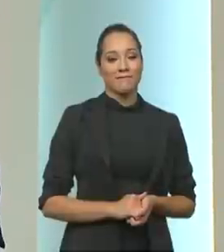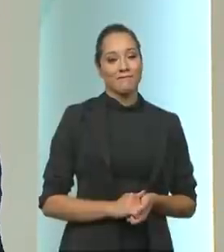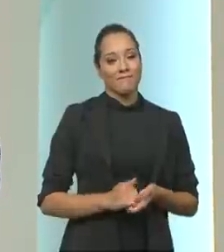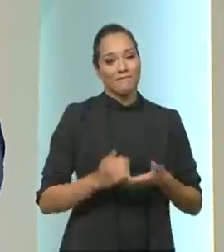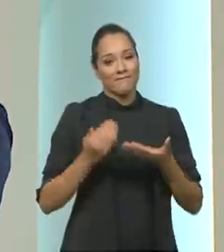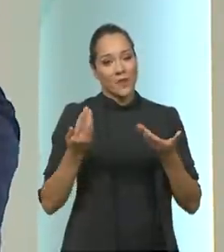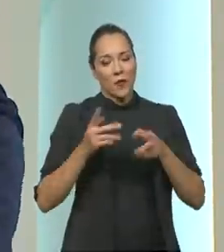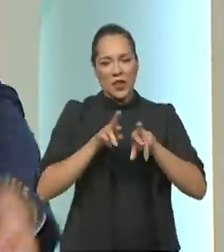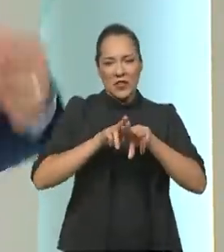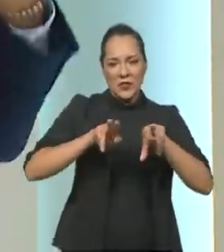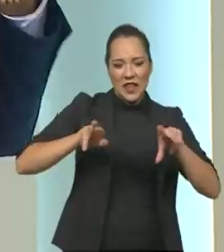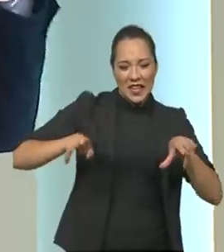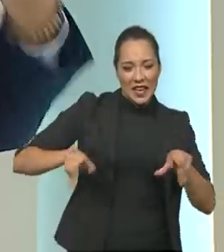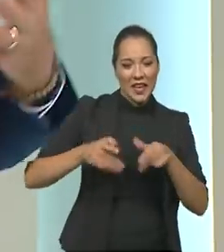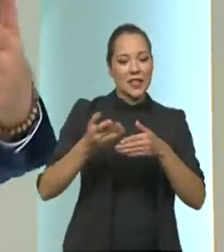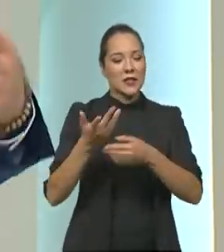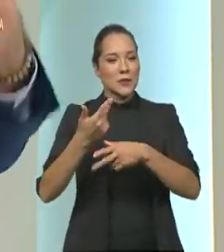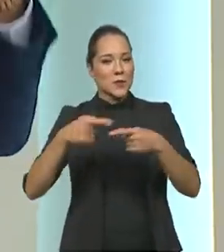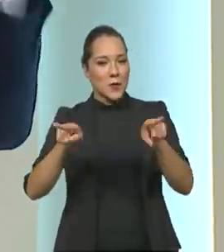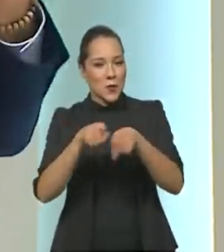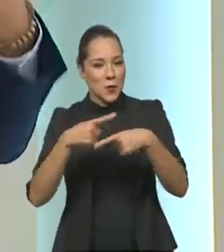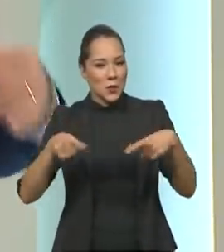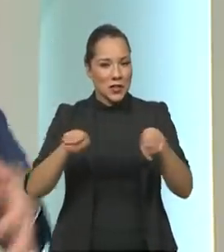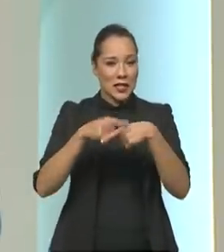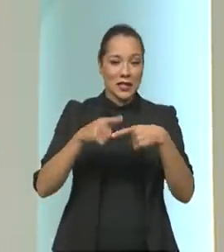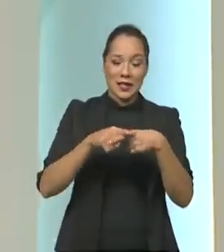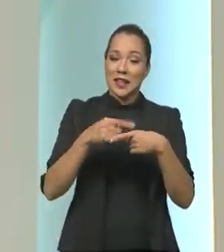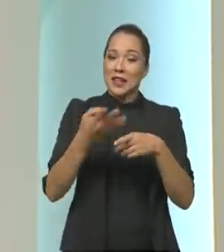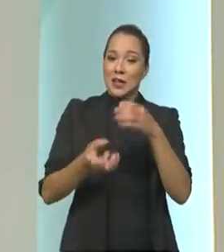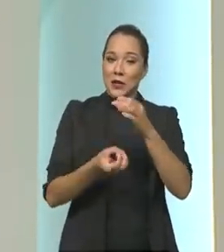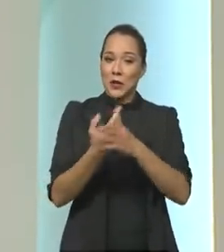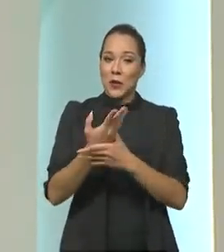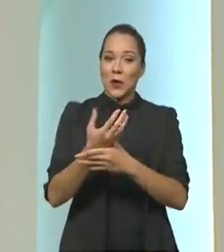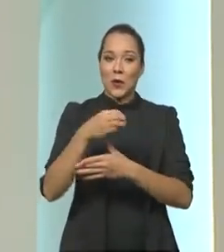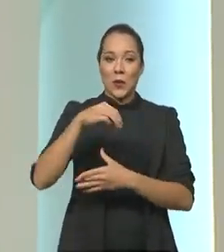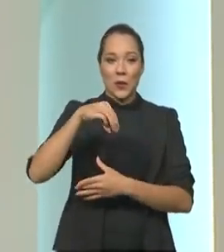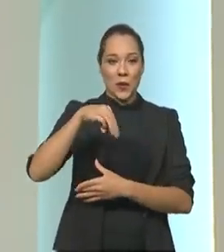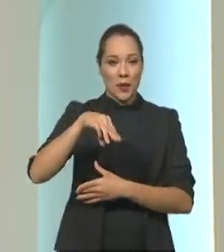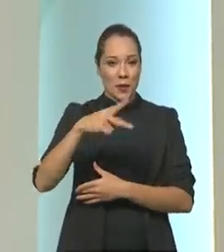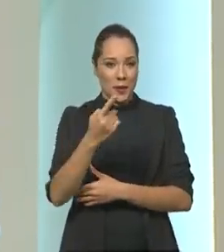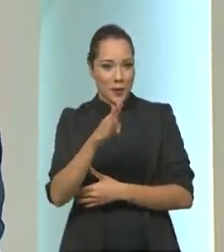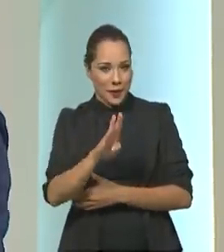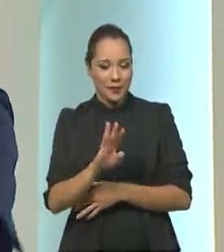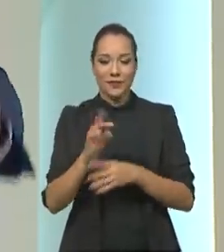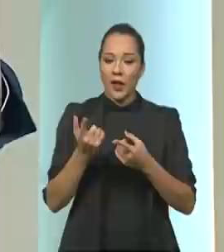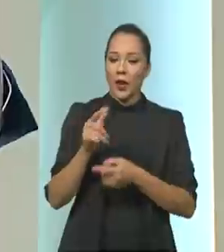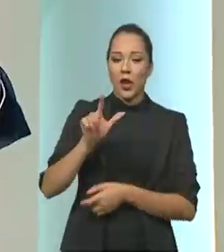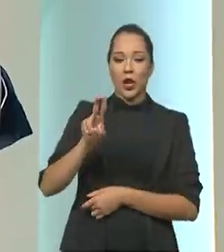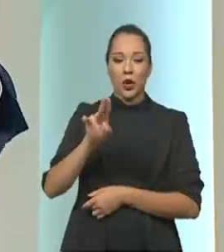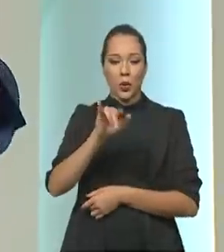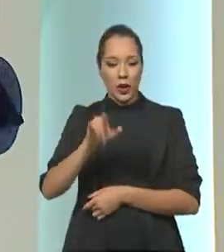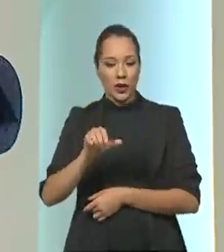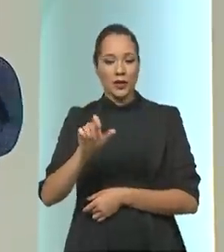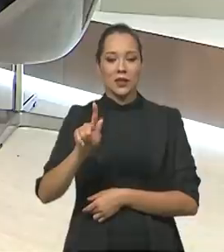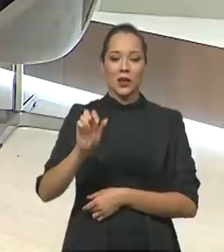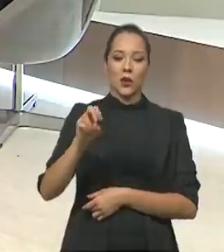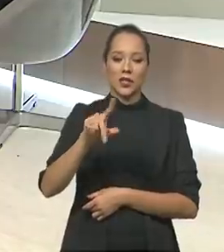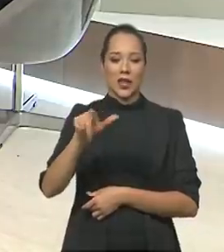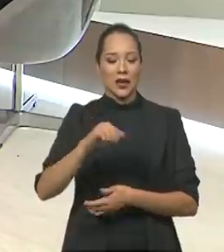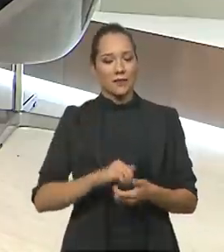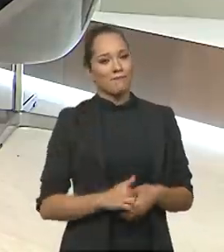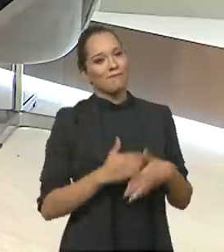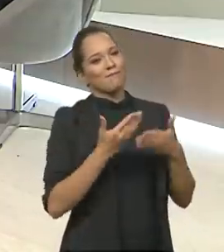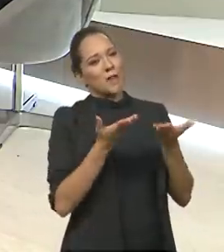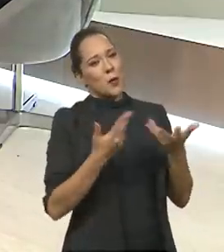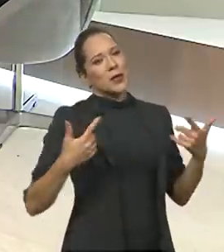Gonzaga, quem realmente criou a música popular brasileira, chamou-se Luiz Gonzaga. Ministro, com essa sua